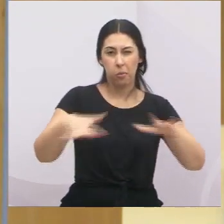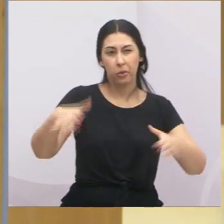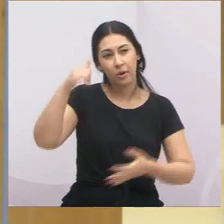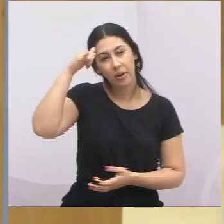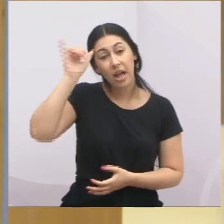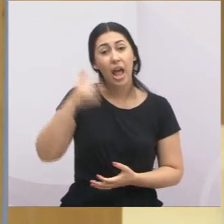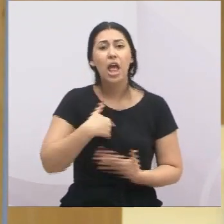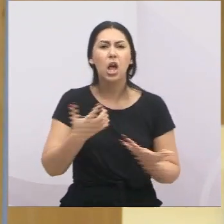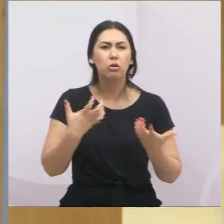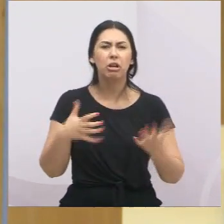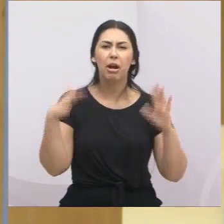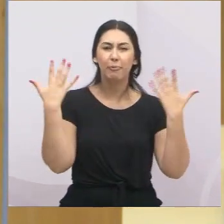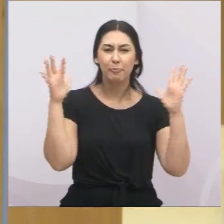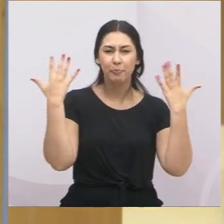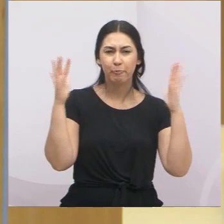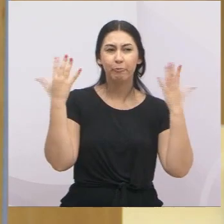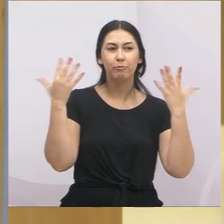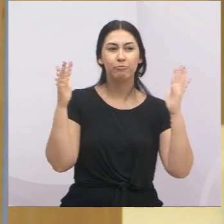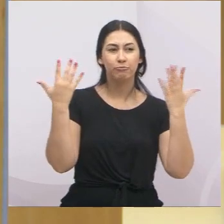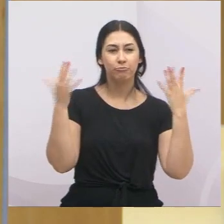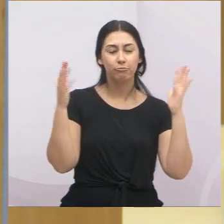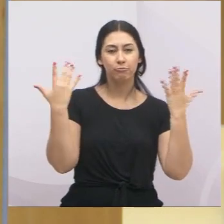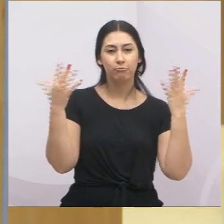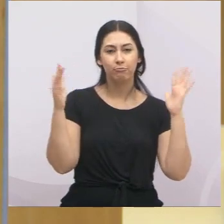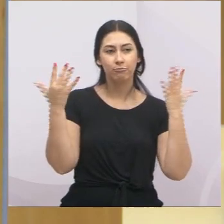uma saudação de palmas a todos os médicos da cidade.